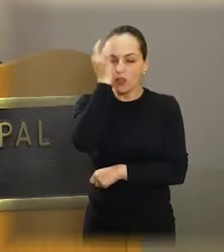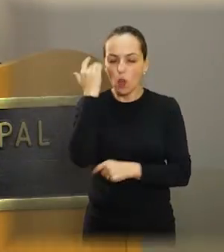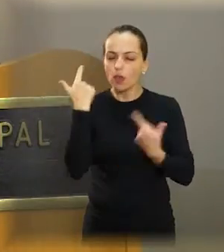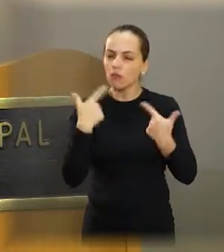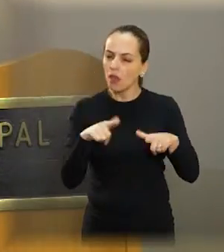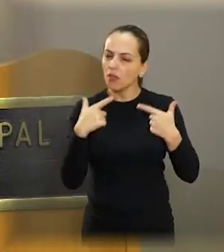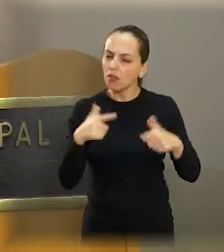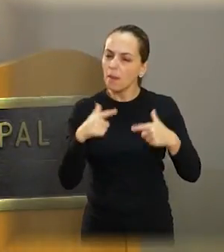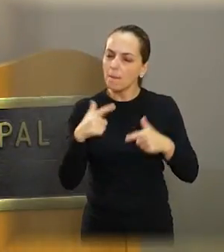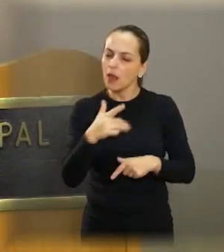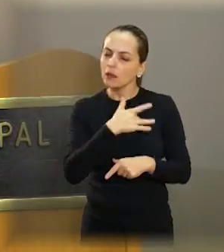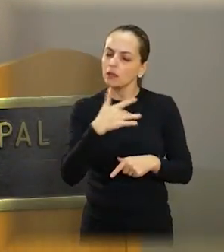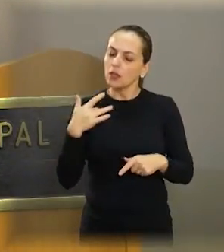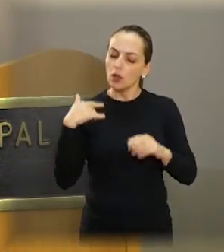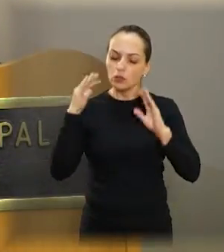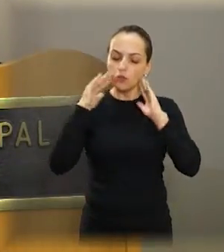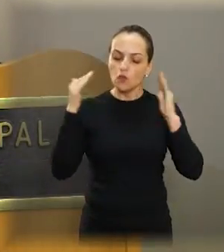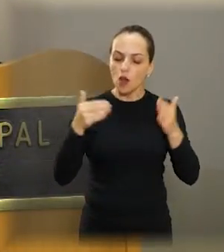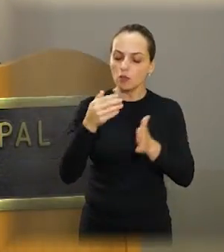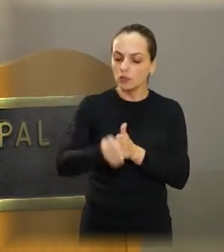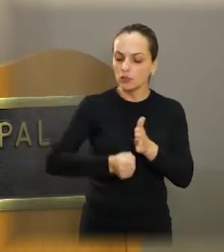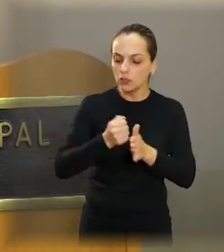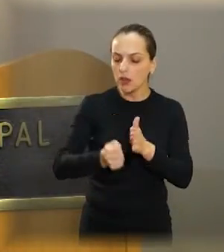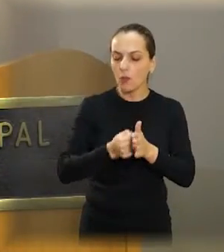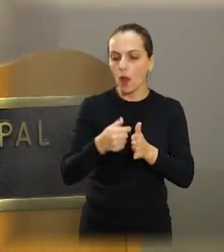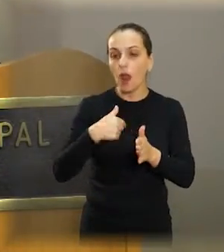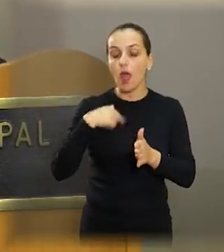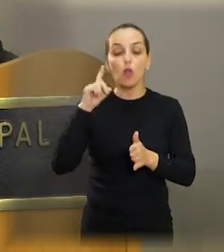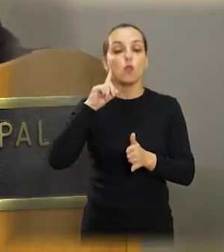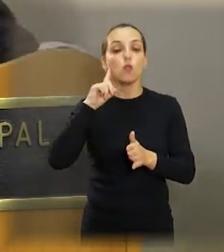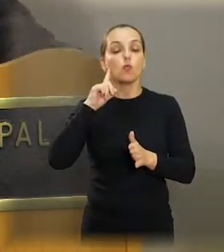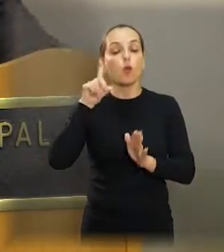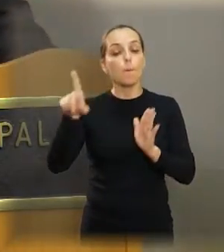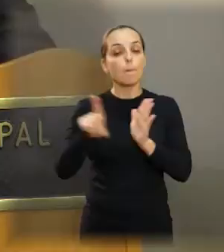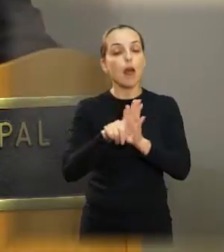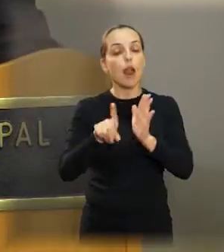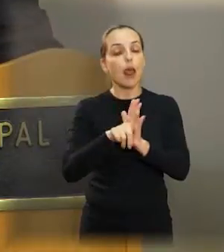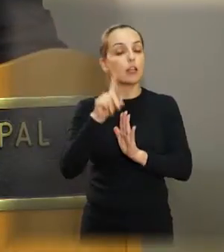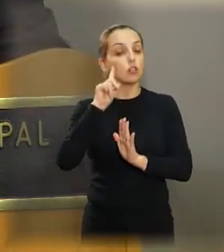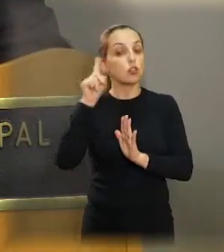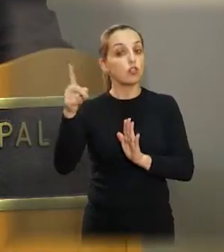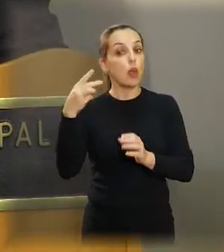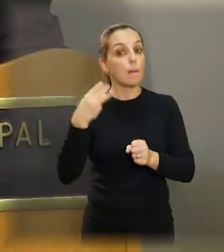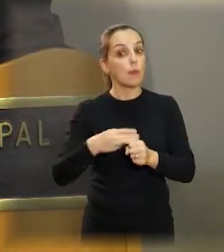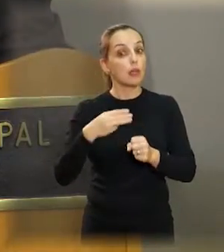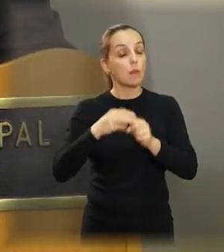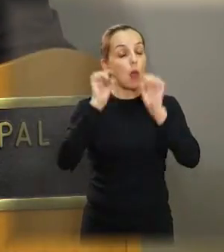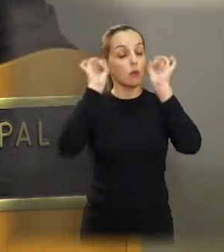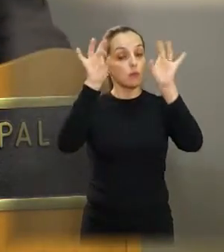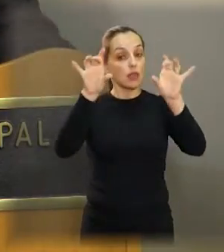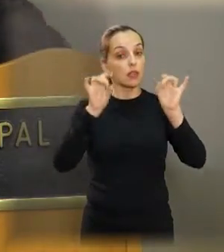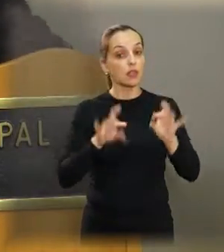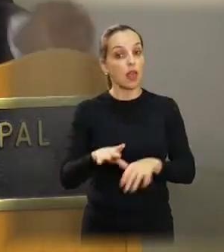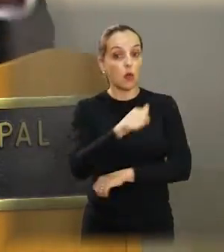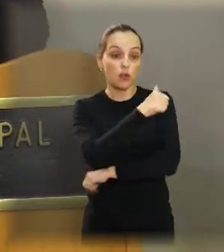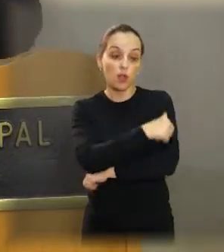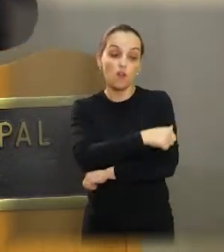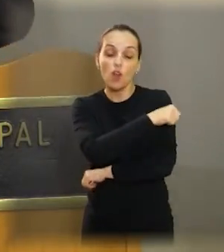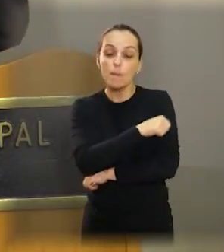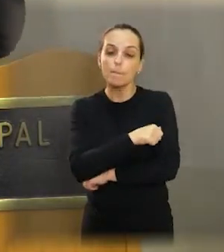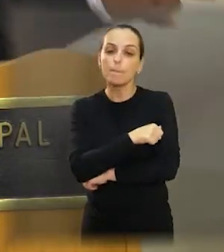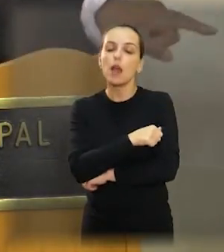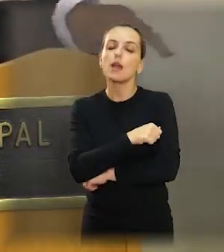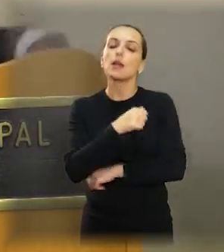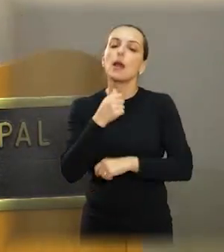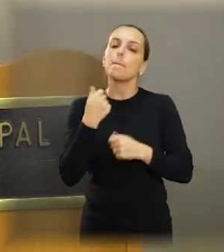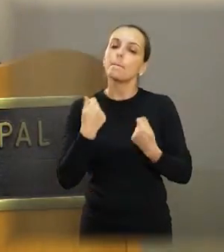trabalhando muito para a nossa saúde de Araraquara. E eu estou fazendo o Dia Municipal deles. Porque eu sei que as enfermeiras merecem todo o nosso carinho, merecem todo o nosso